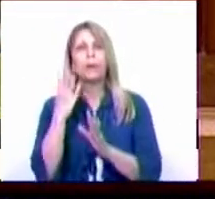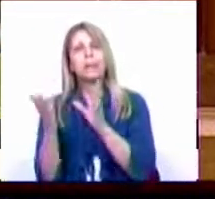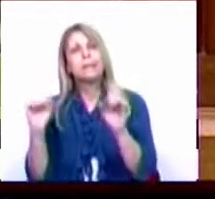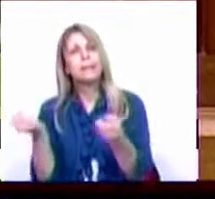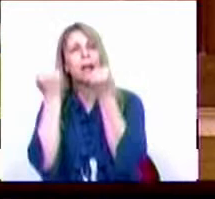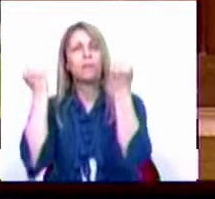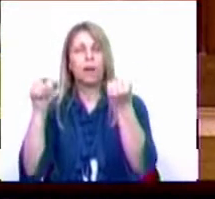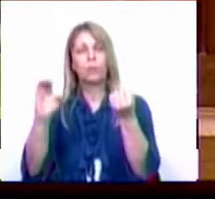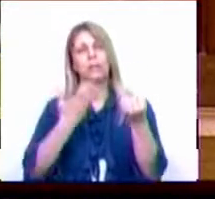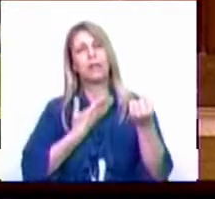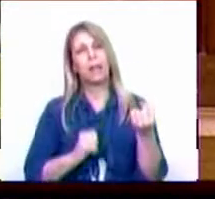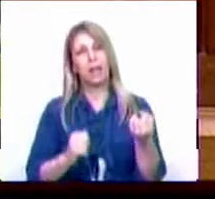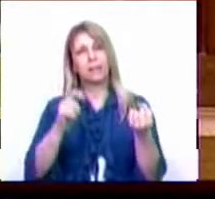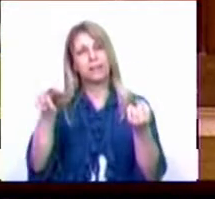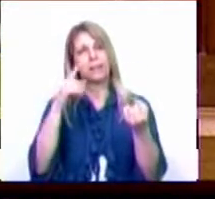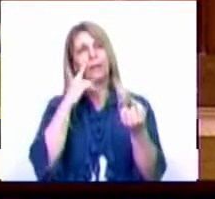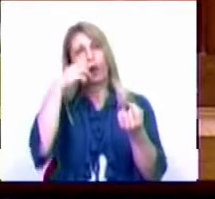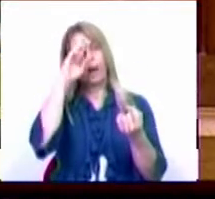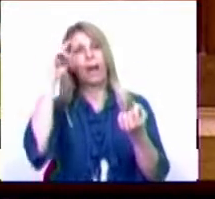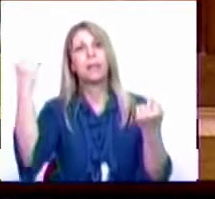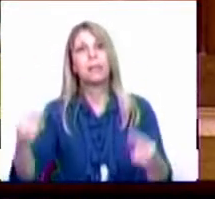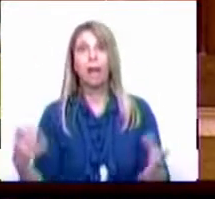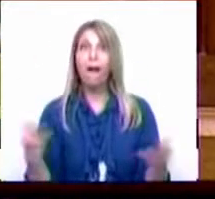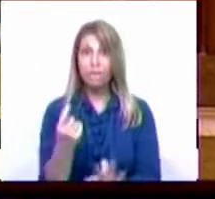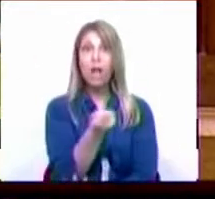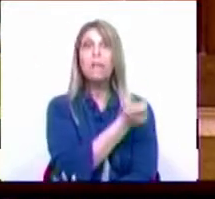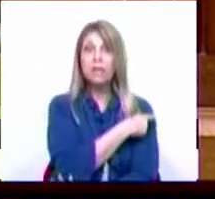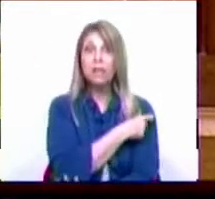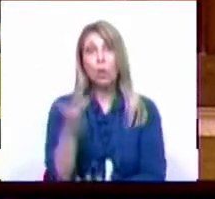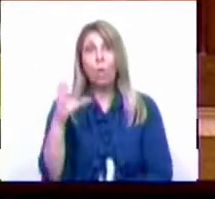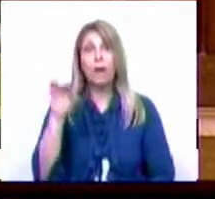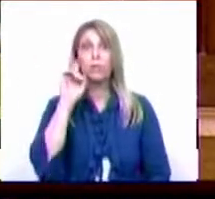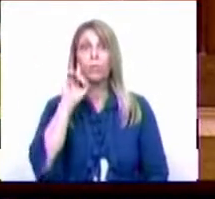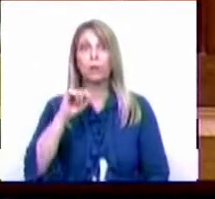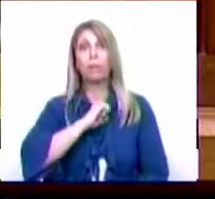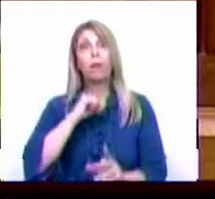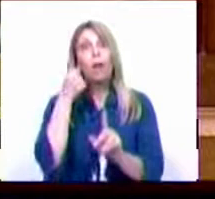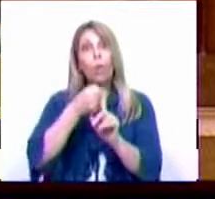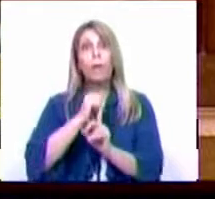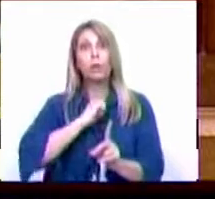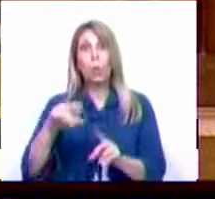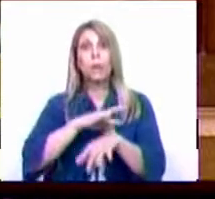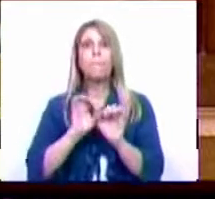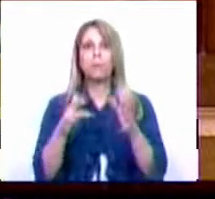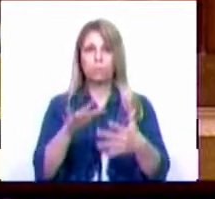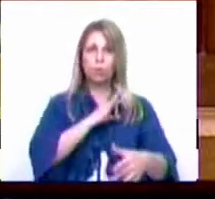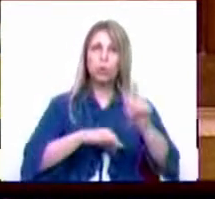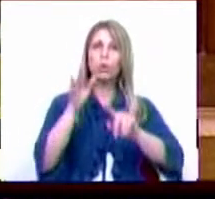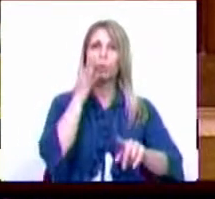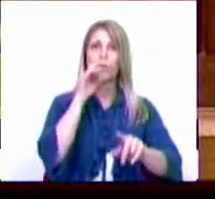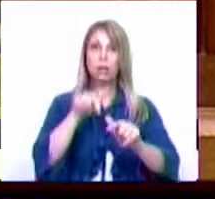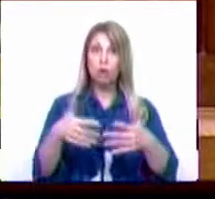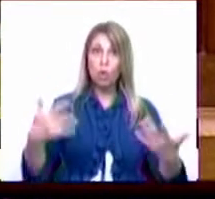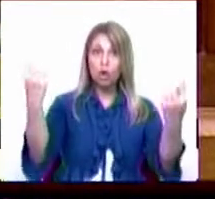vacinação é, de facto, o mais determinante aspecto do combate à pandemia. E, senhores deputados, se nos encontramos hoje aqui com 7